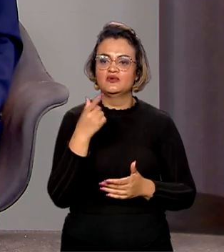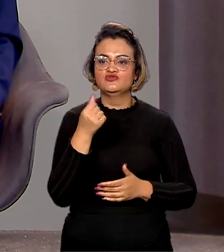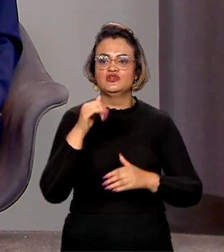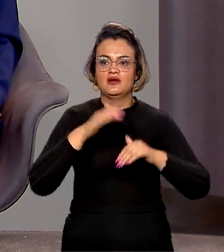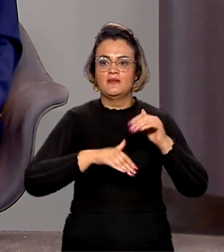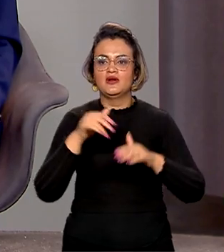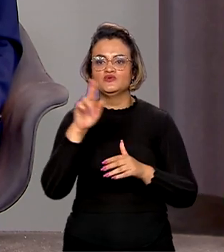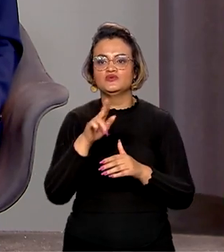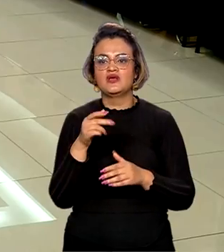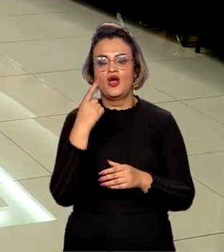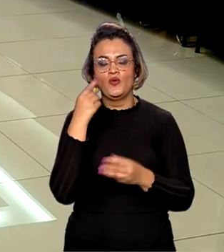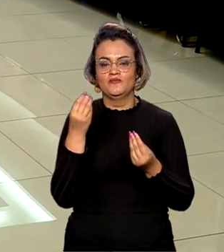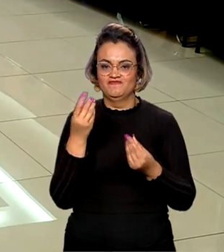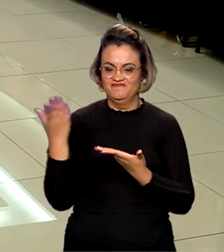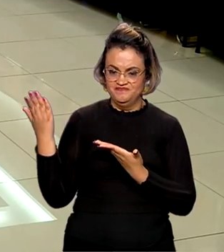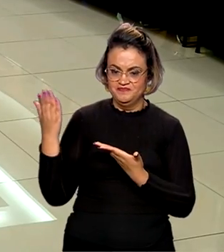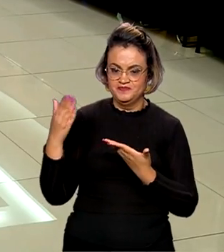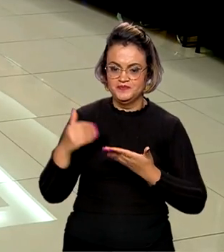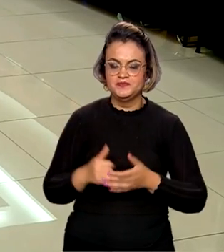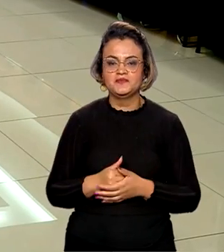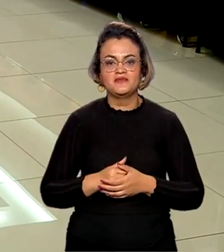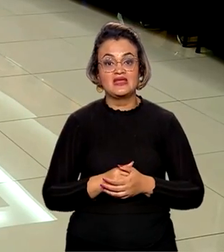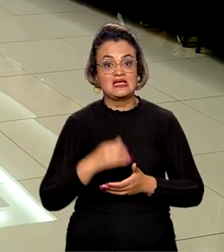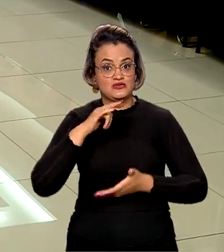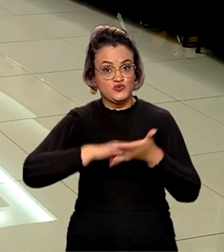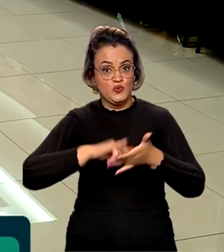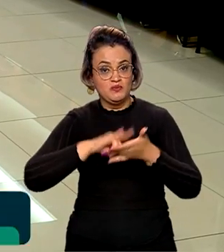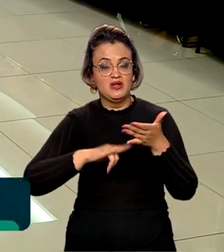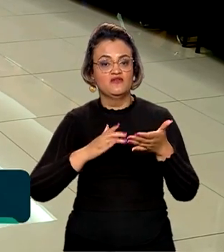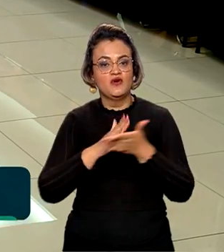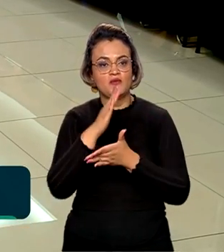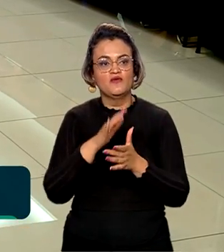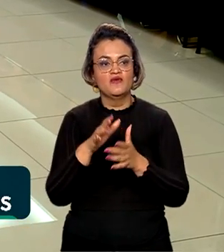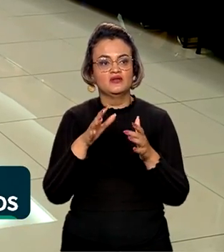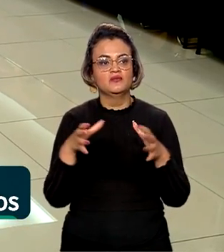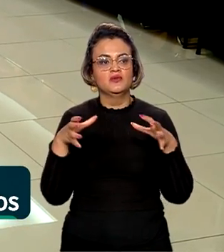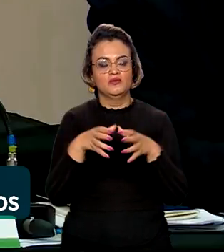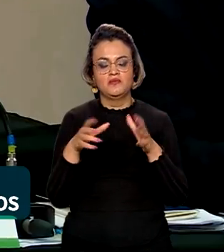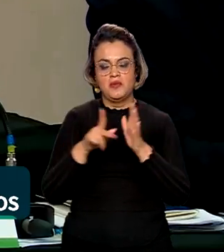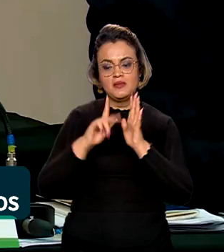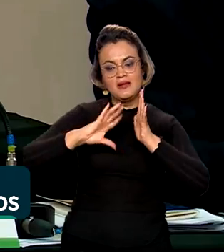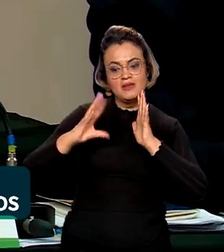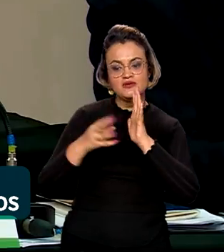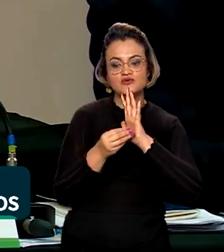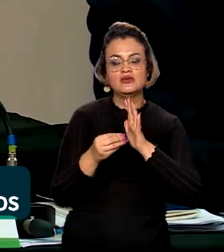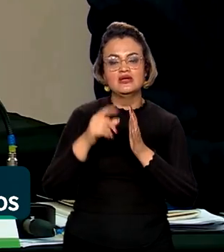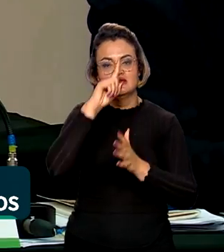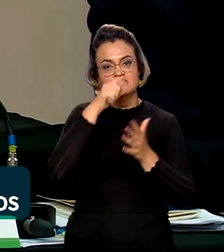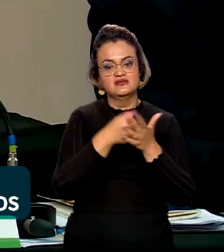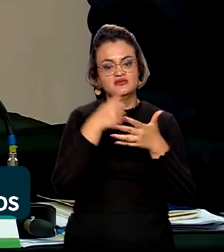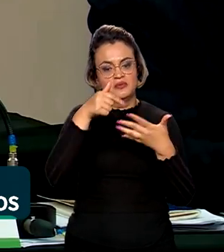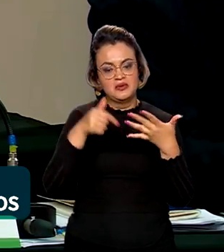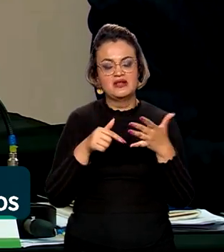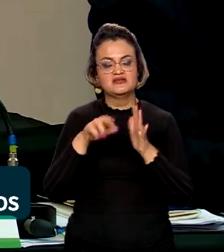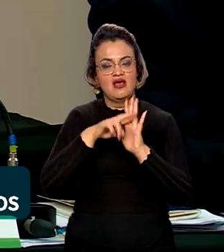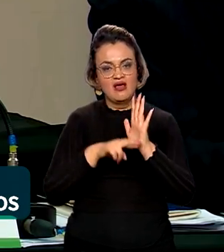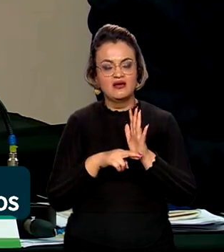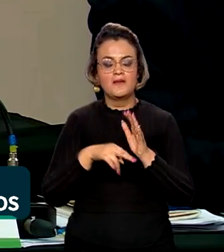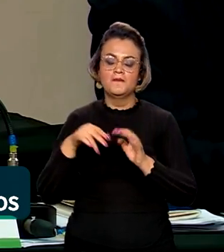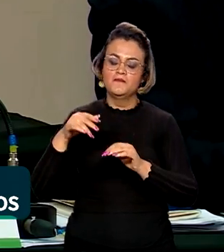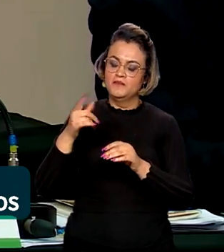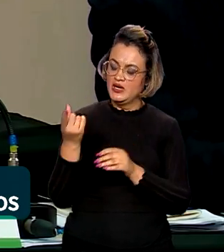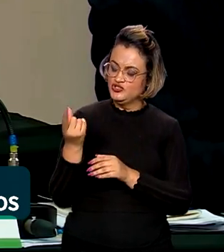Veja na reportagem. O documento aprovado pelo Comitê do Fundo da Amazônia estabelece diretrizes para aplicação dos